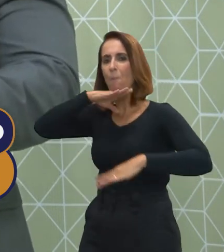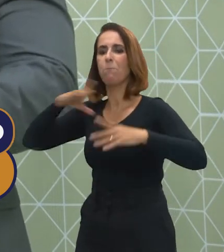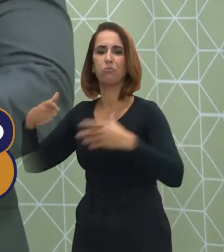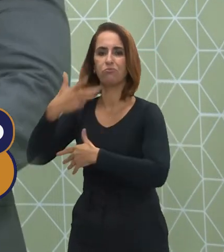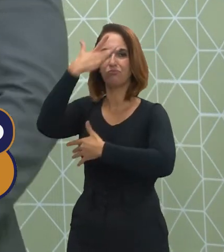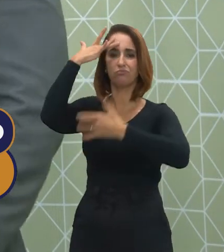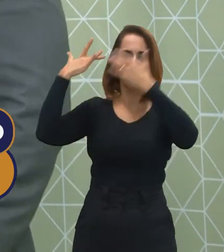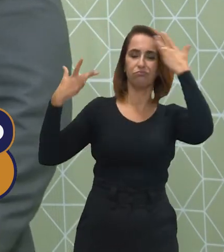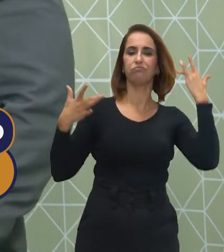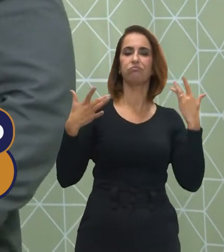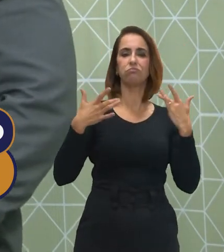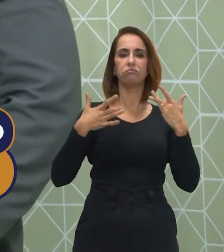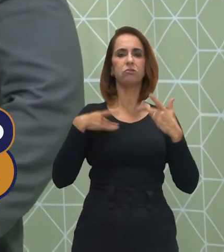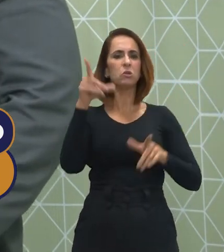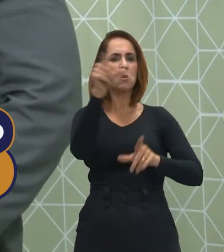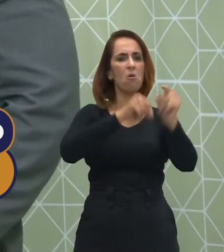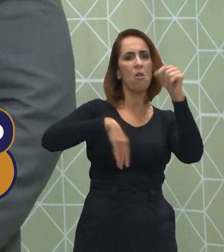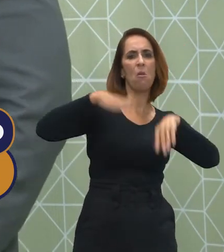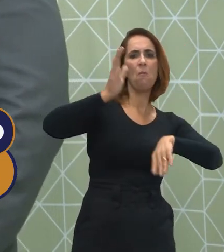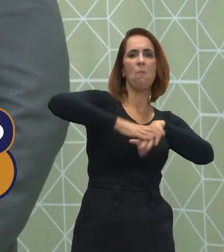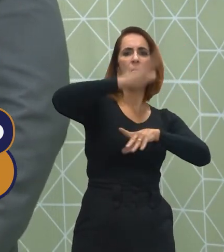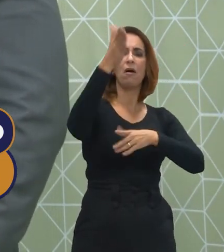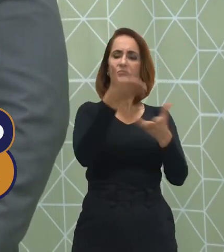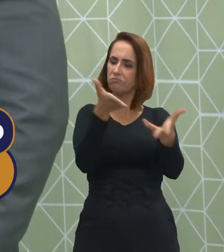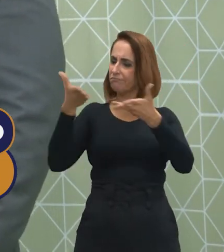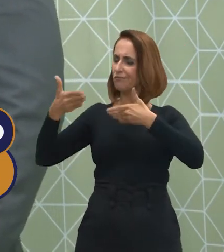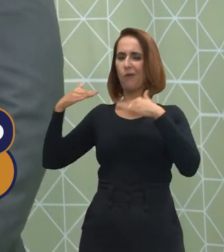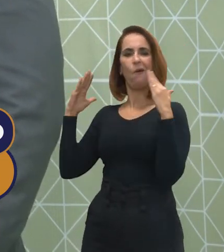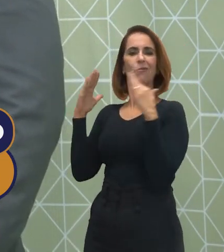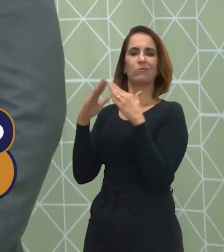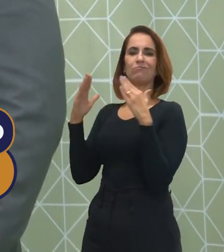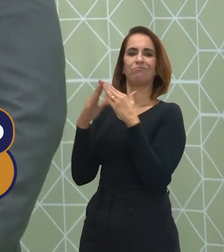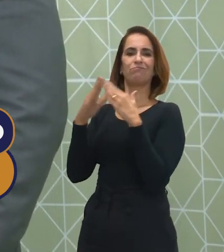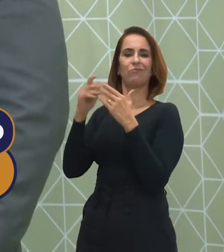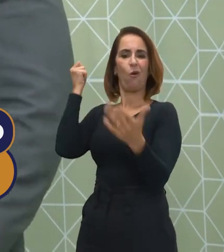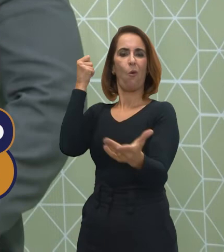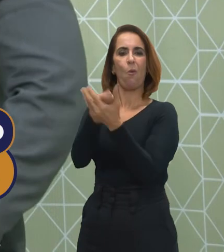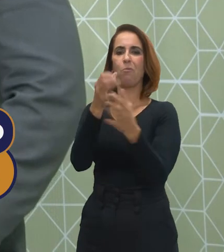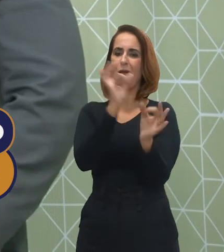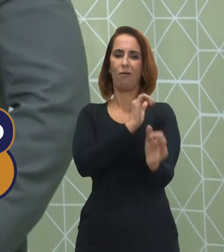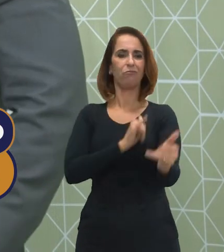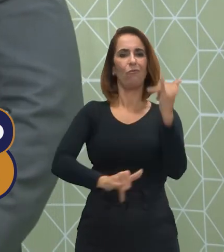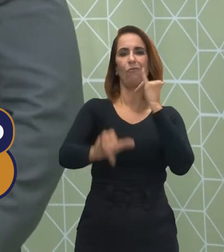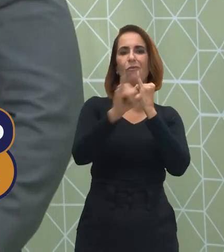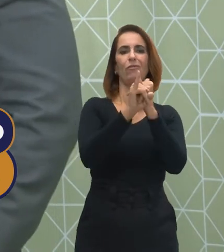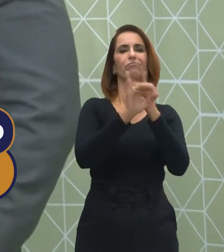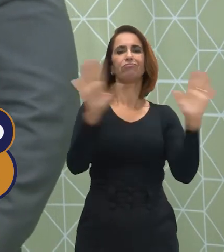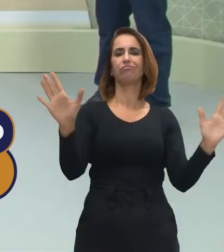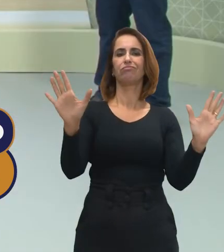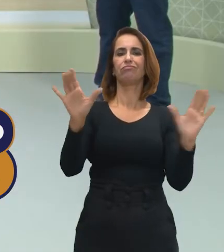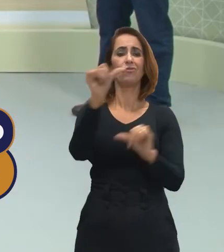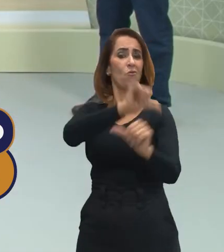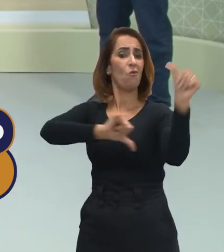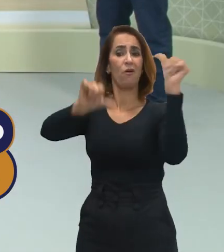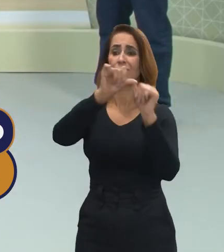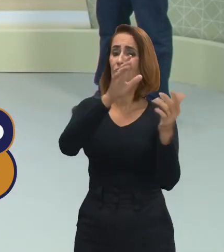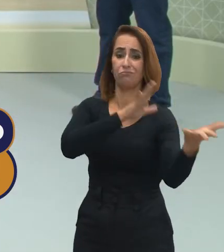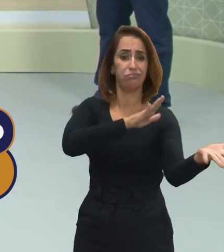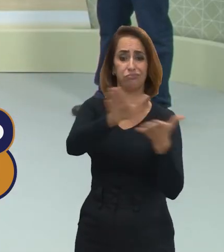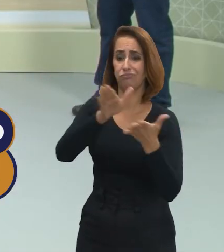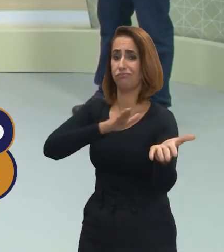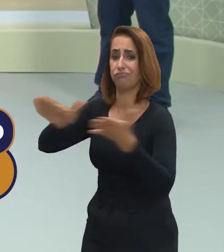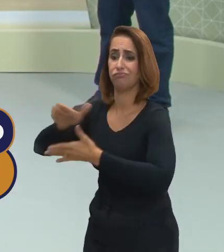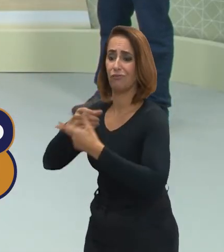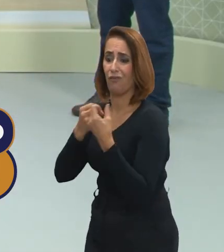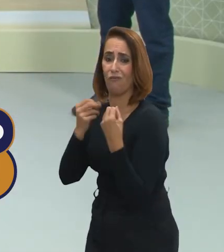de pessoas e optaram cada vez mais por receber suas mercadorias em casa, mudando a dinâmica de vários centros tradicionais